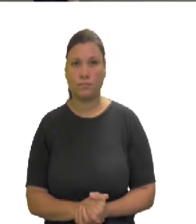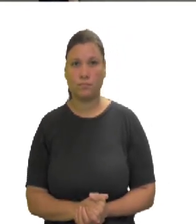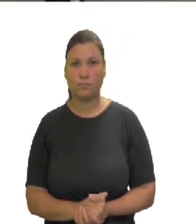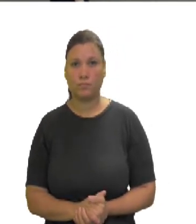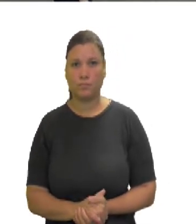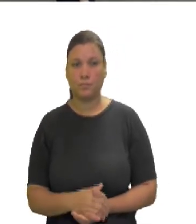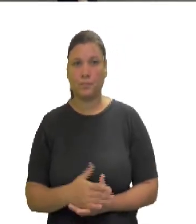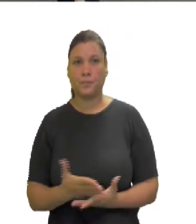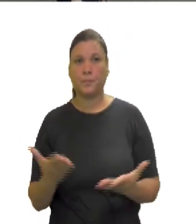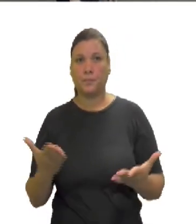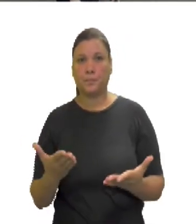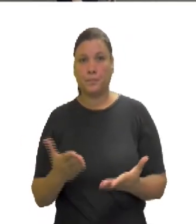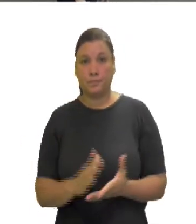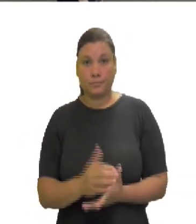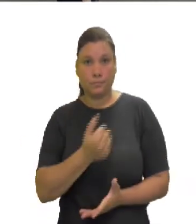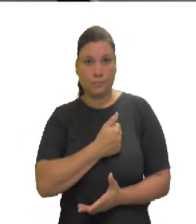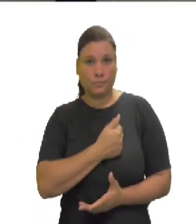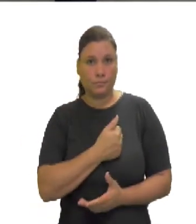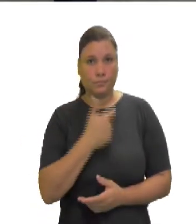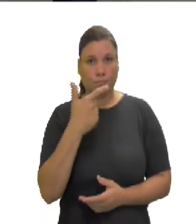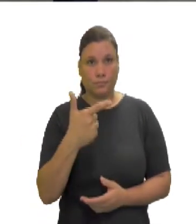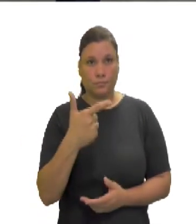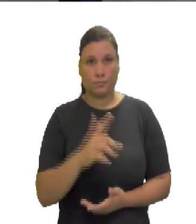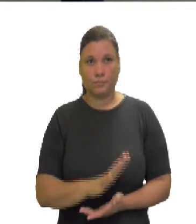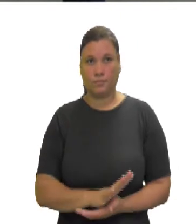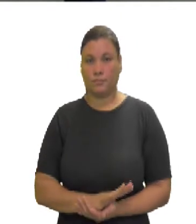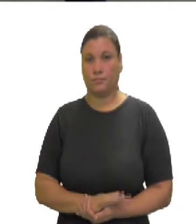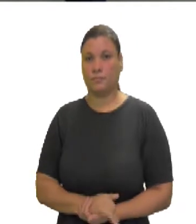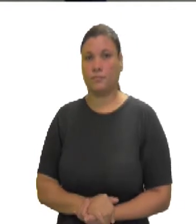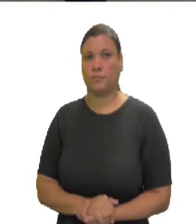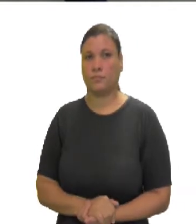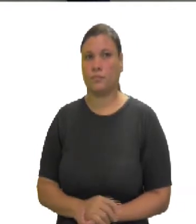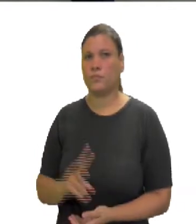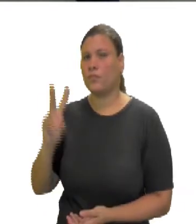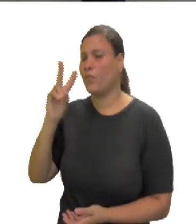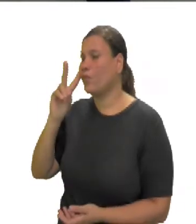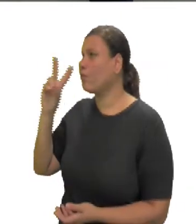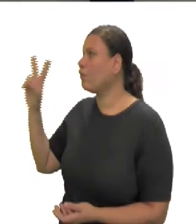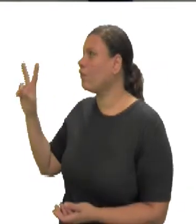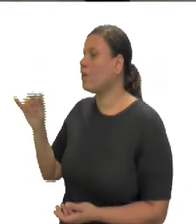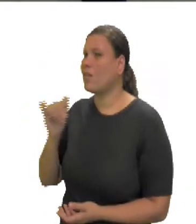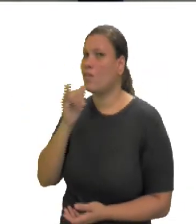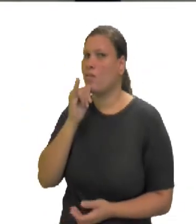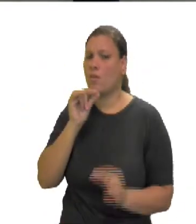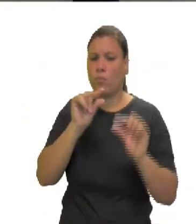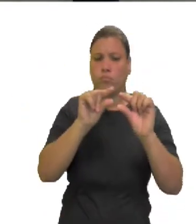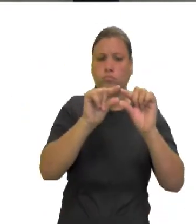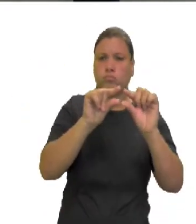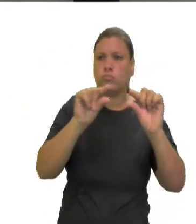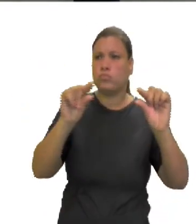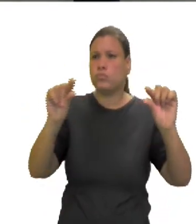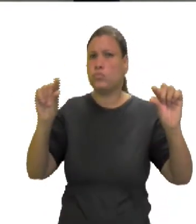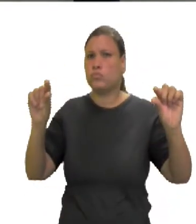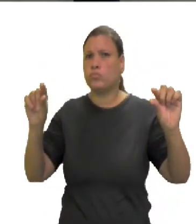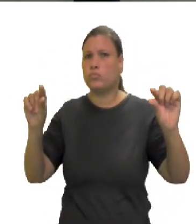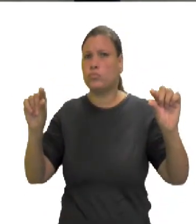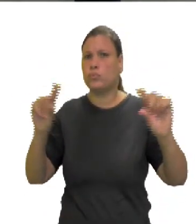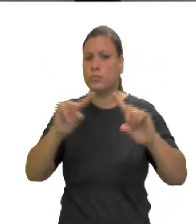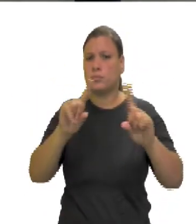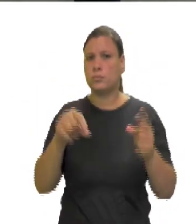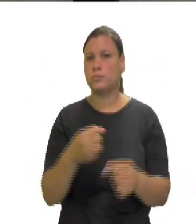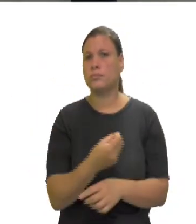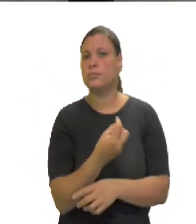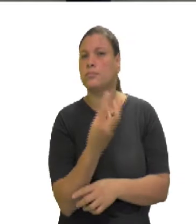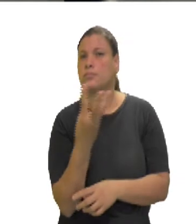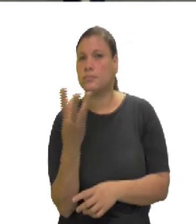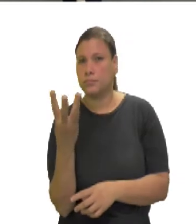Veja aqui o número 2. Veja este uso de produtos notáveis. Eu tenho, então, este número